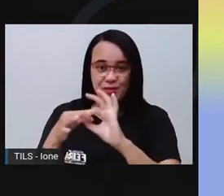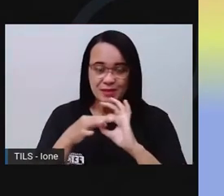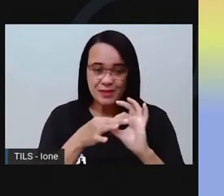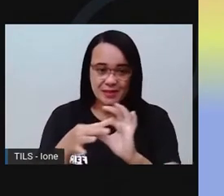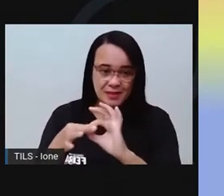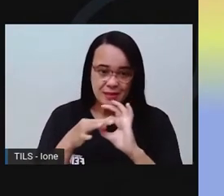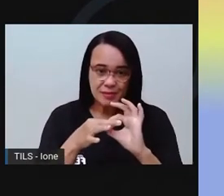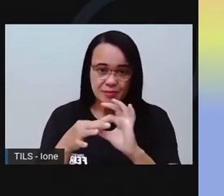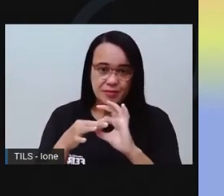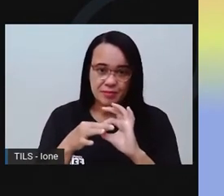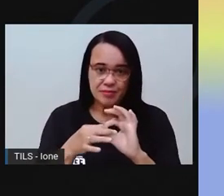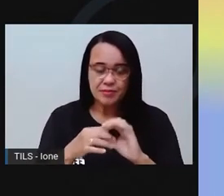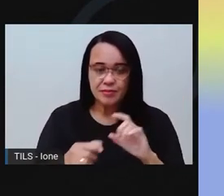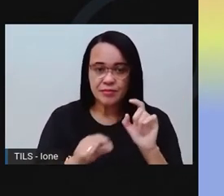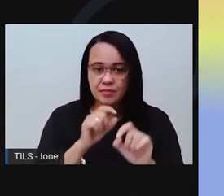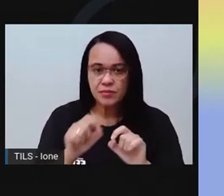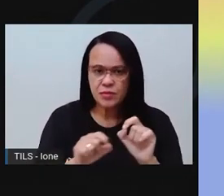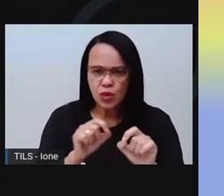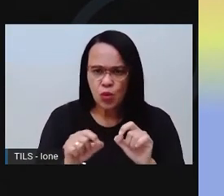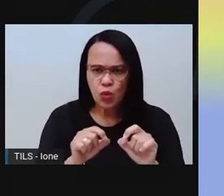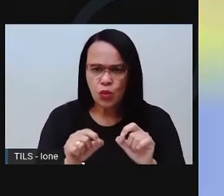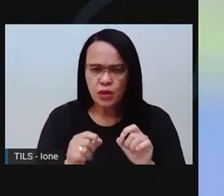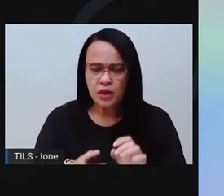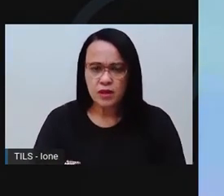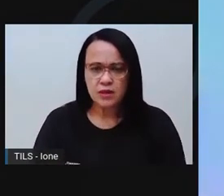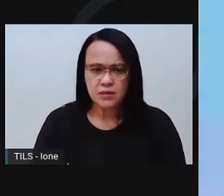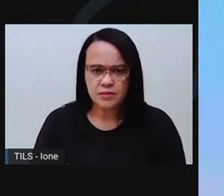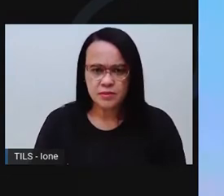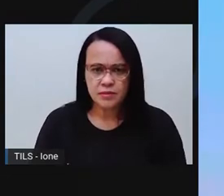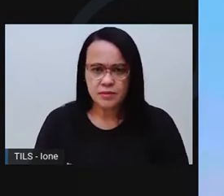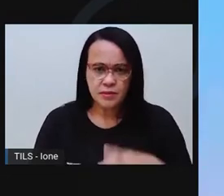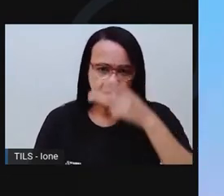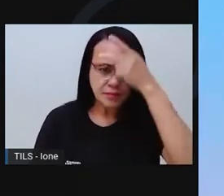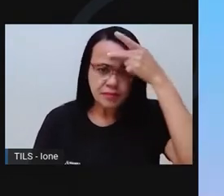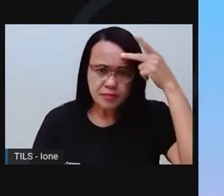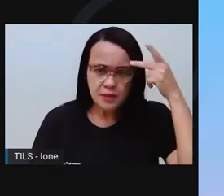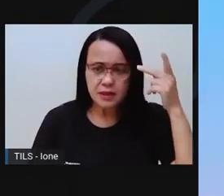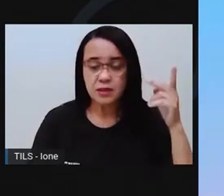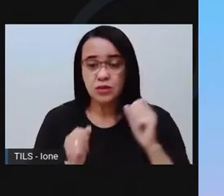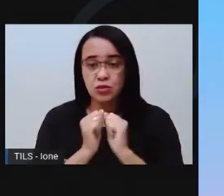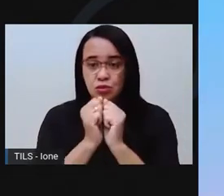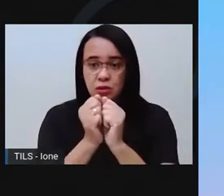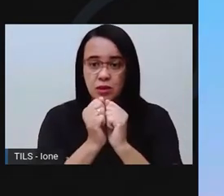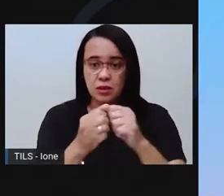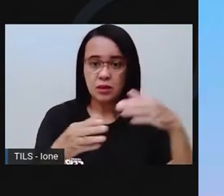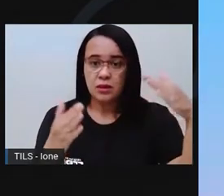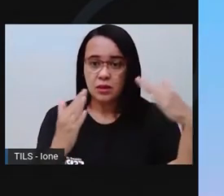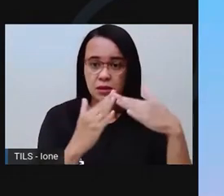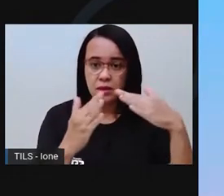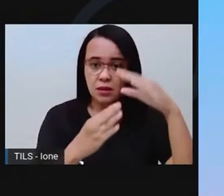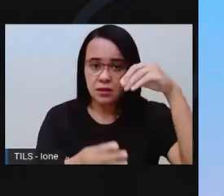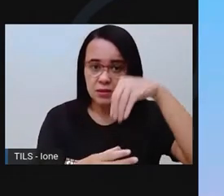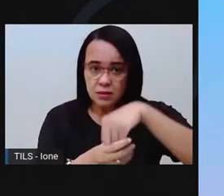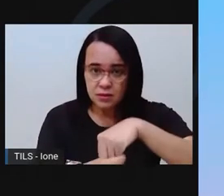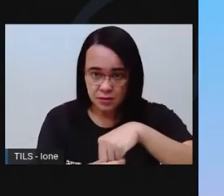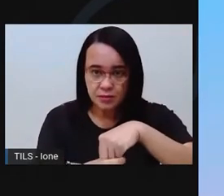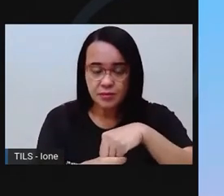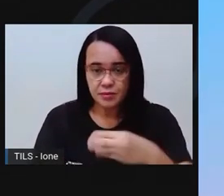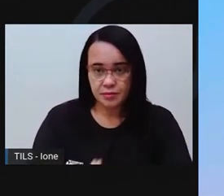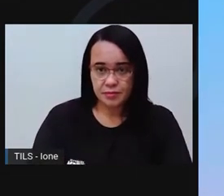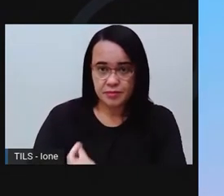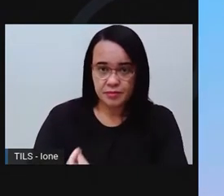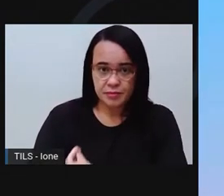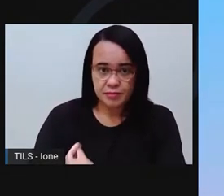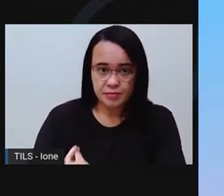legais ou afetivas. Pessoas vivendo juntas num elo de comunhão, por